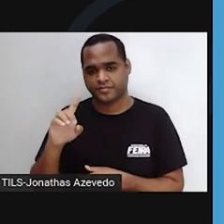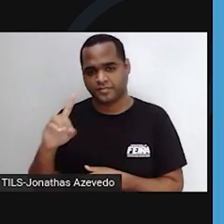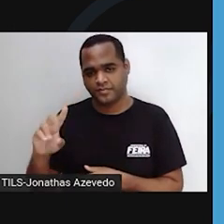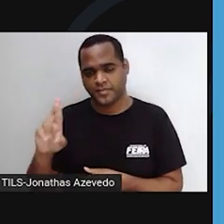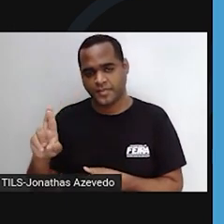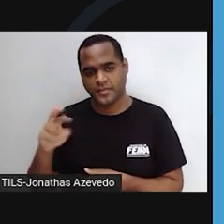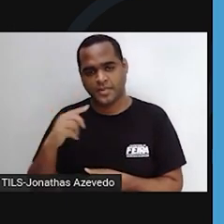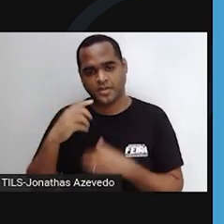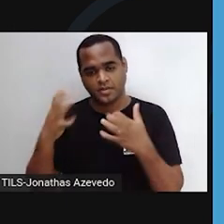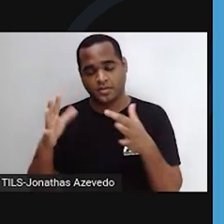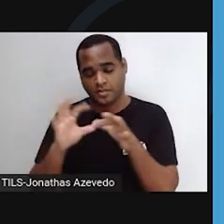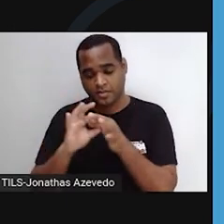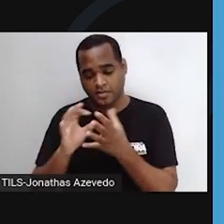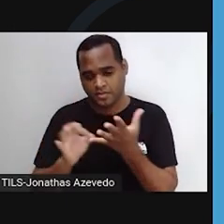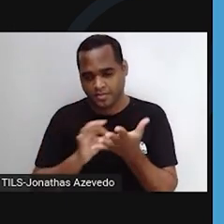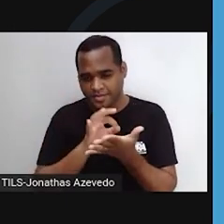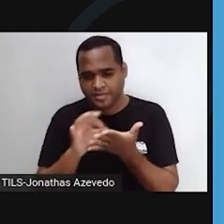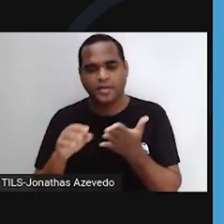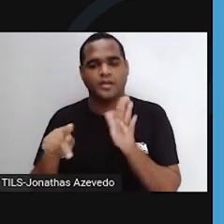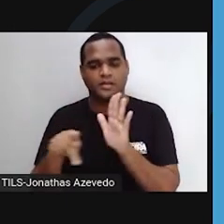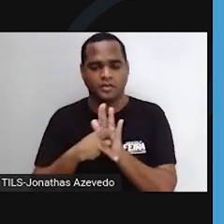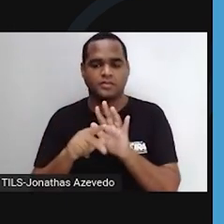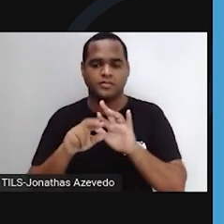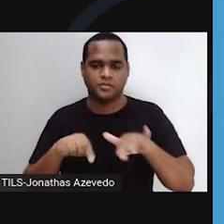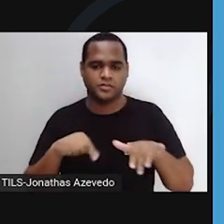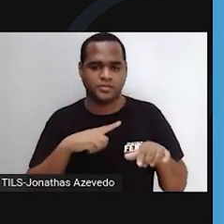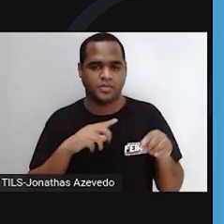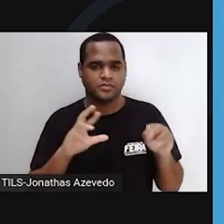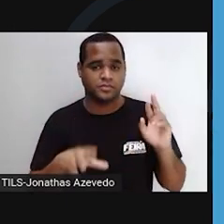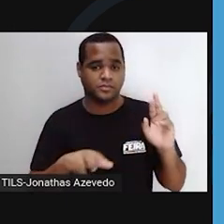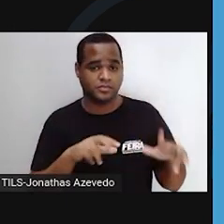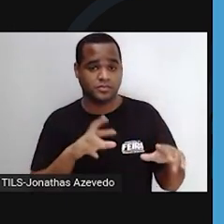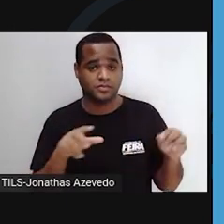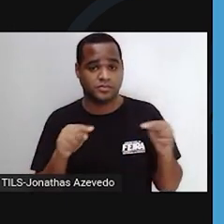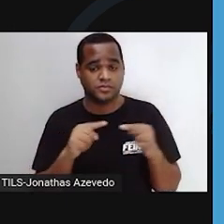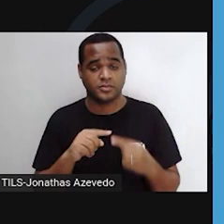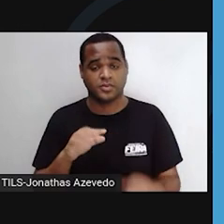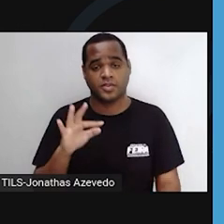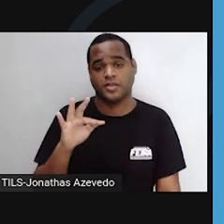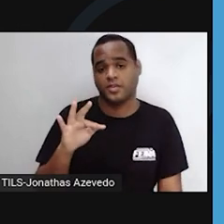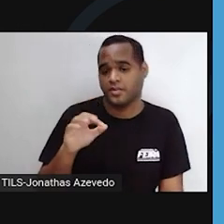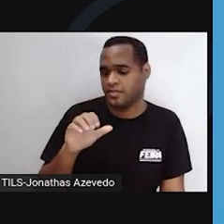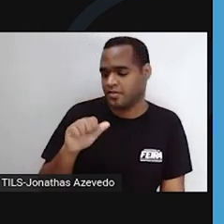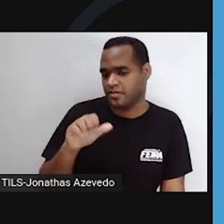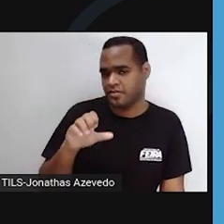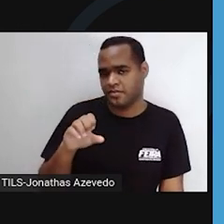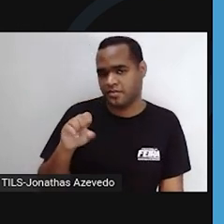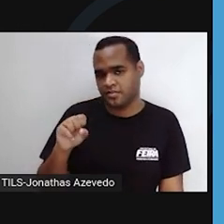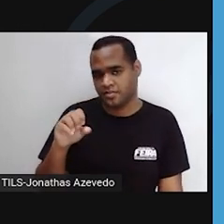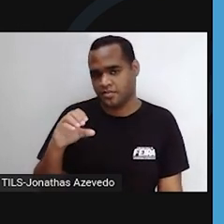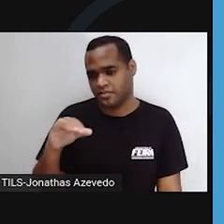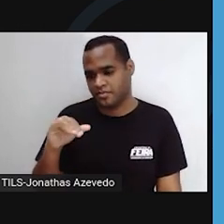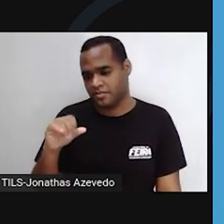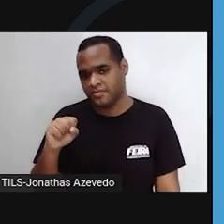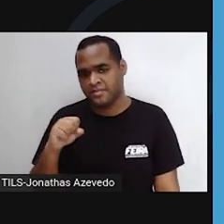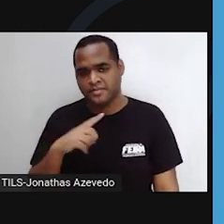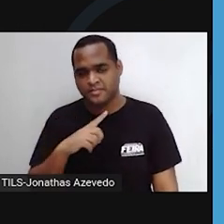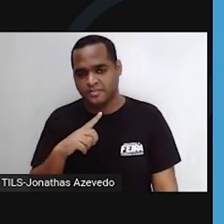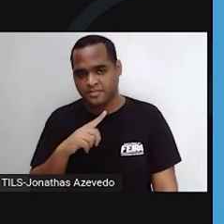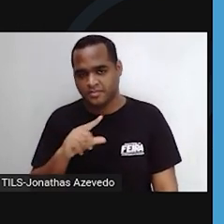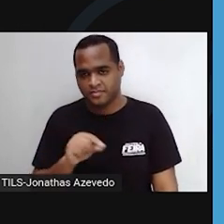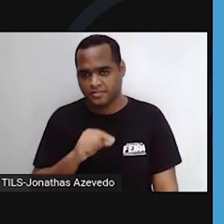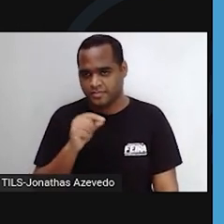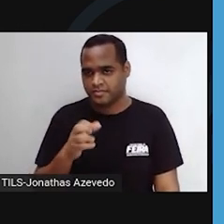organela possui duas faces distintas. Uma das faces, chama-se, cis, que irá receber vesículas contendo